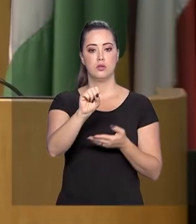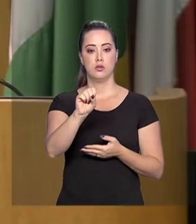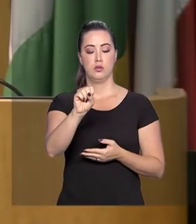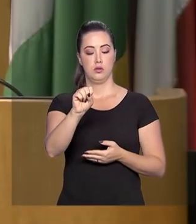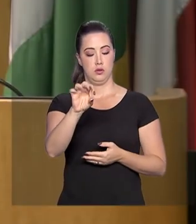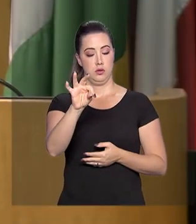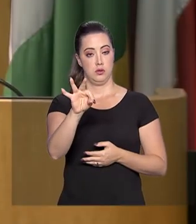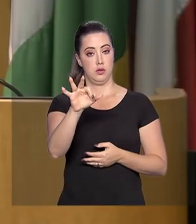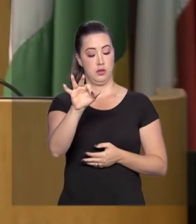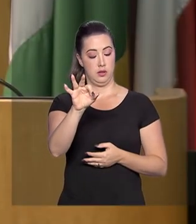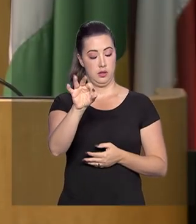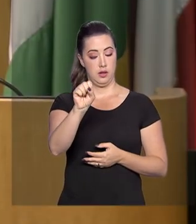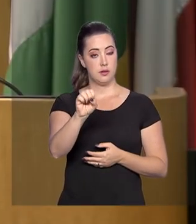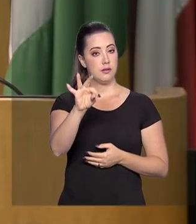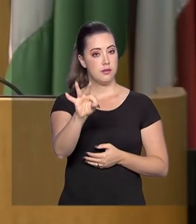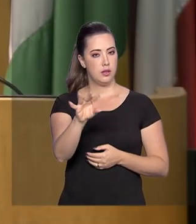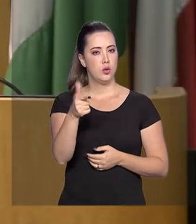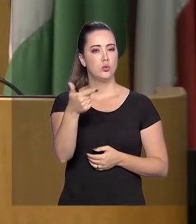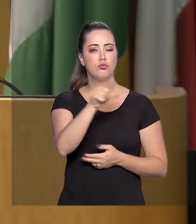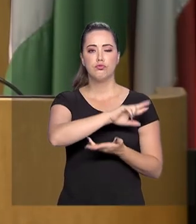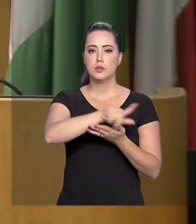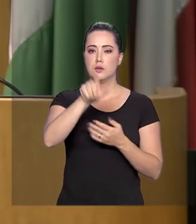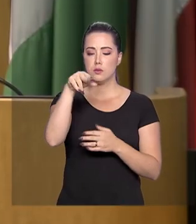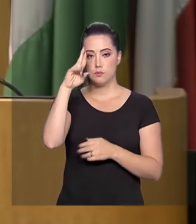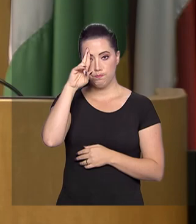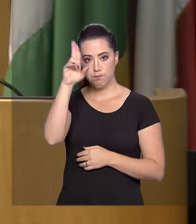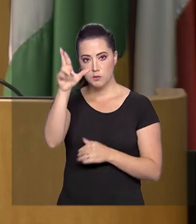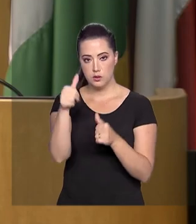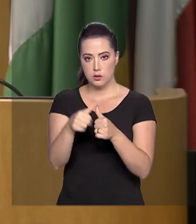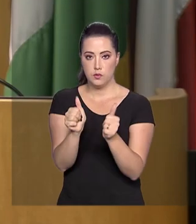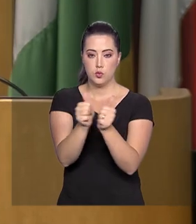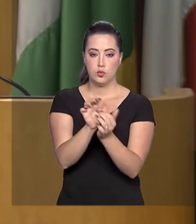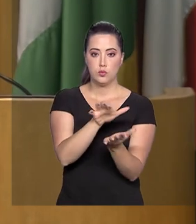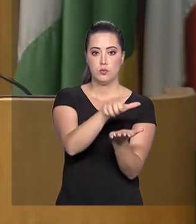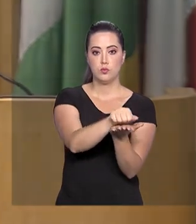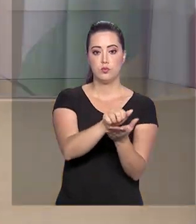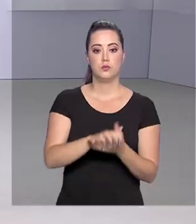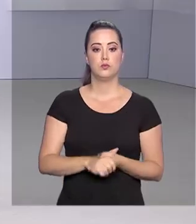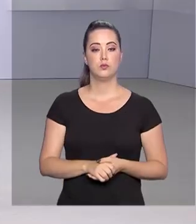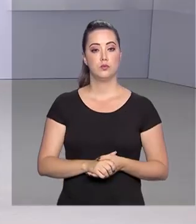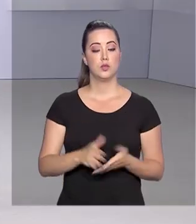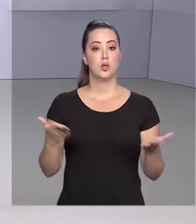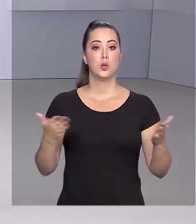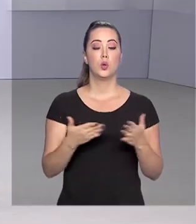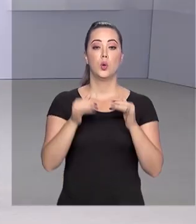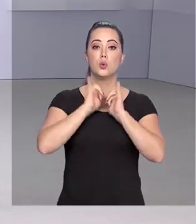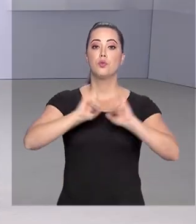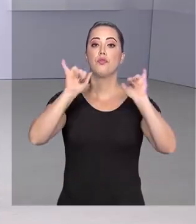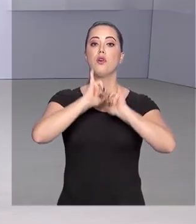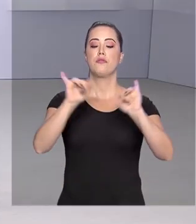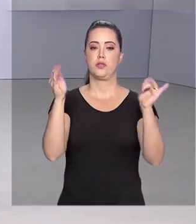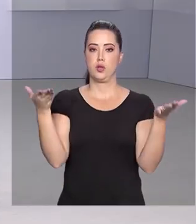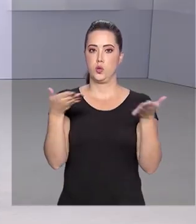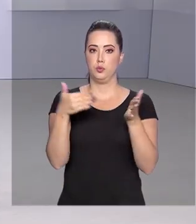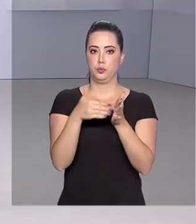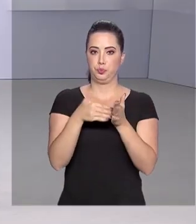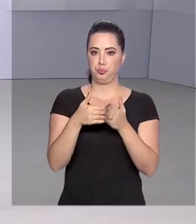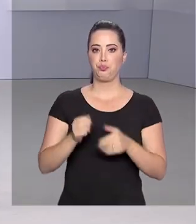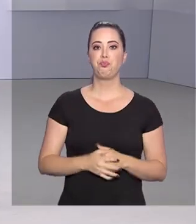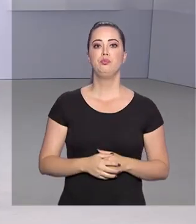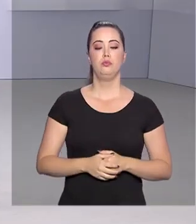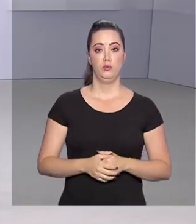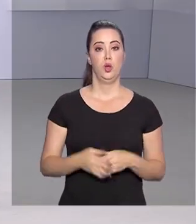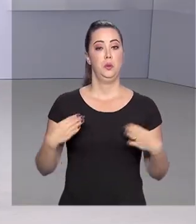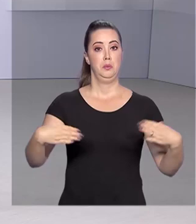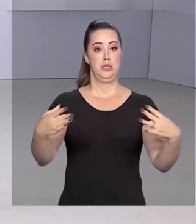o vice Hamilton Mourão e outras autoridades participaram da cerimônia de posse. Agora, uma última informação. O Ministério da Justiça e